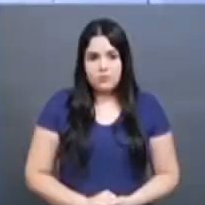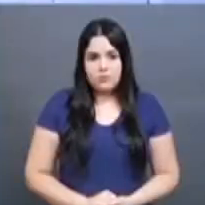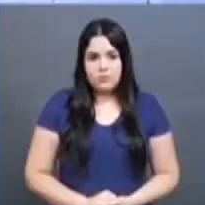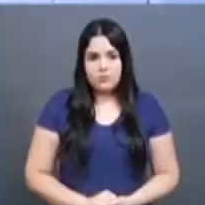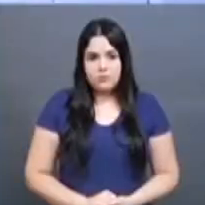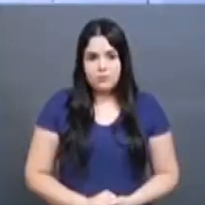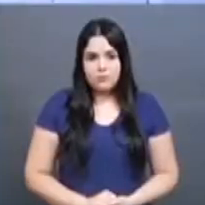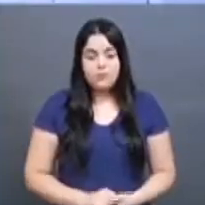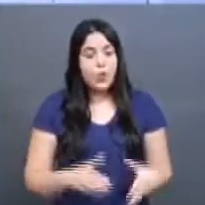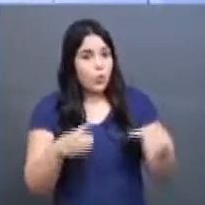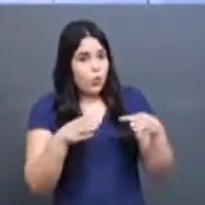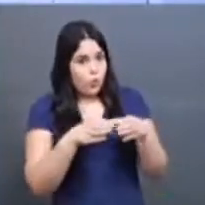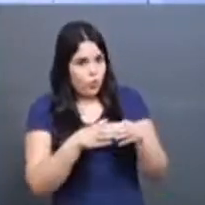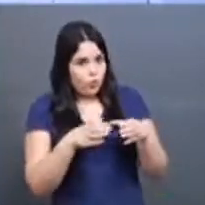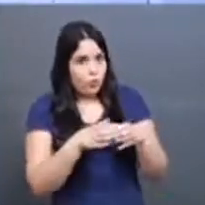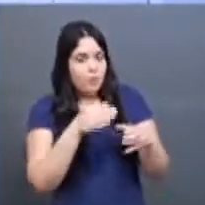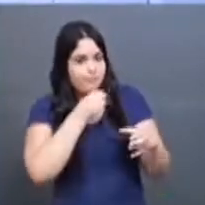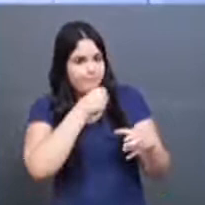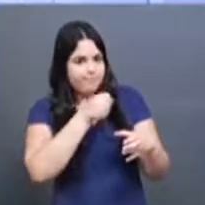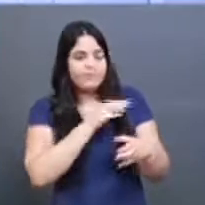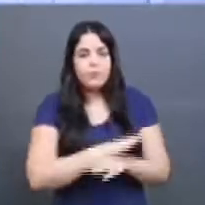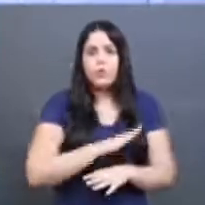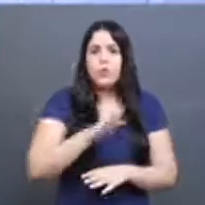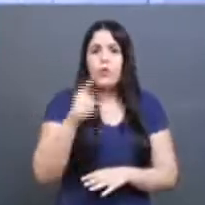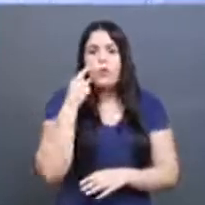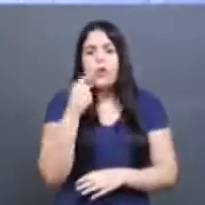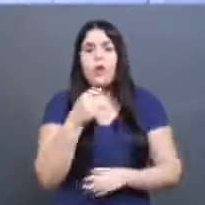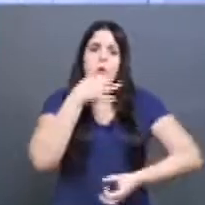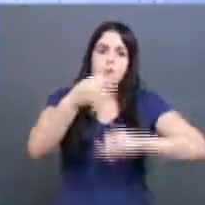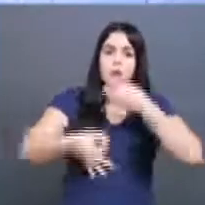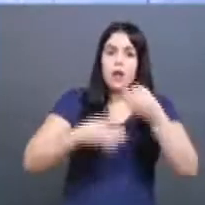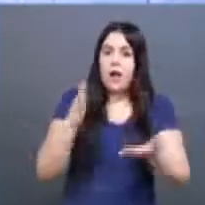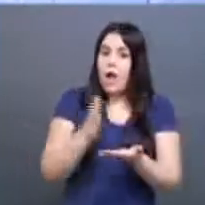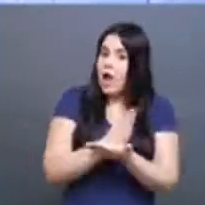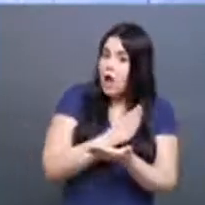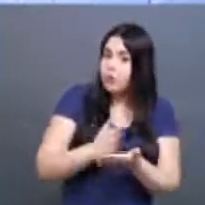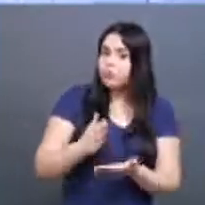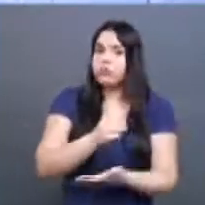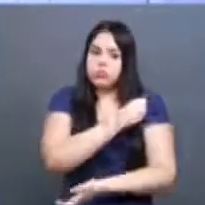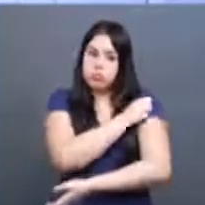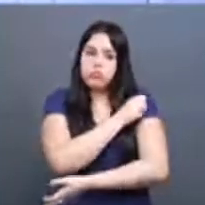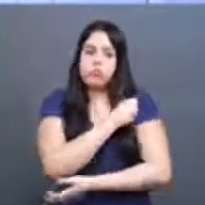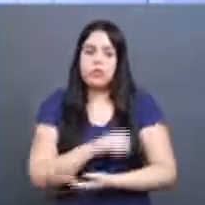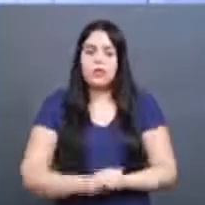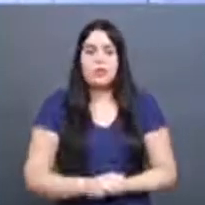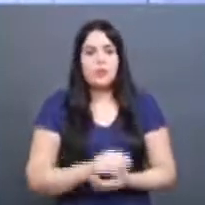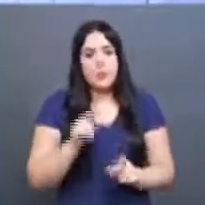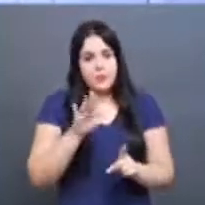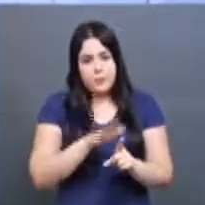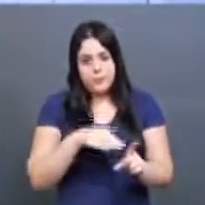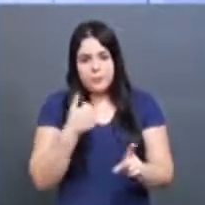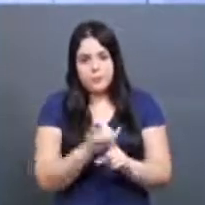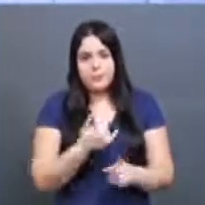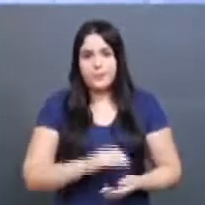A nossa equipe de reportagens foi descobrir a opinião de alguns estudantes sobre o bullying. Confira.